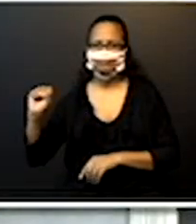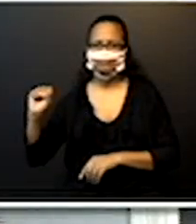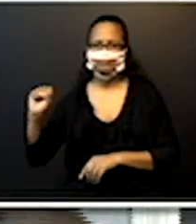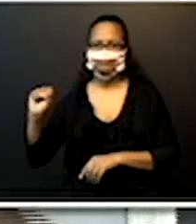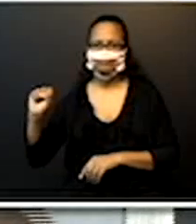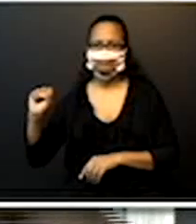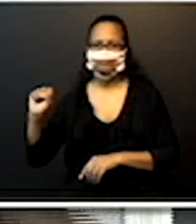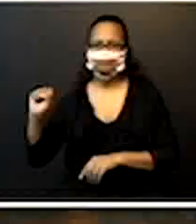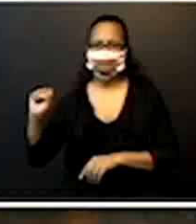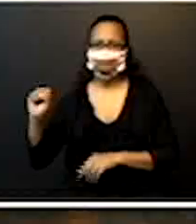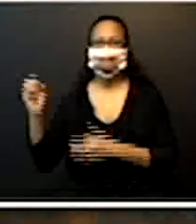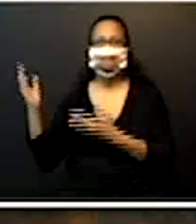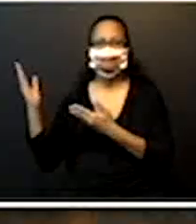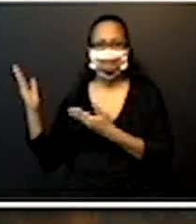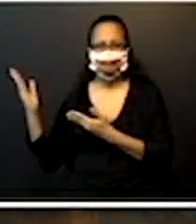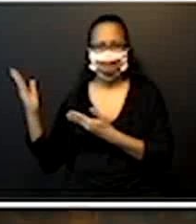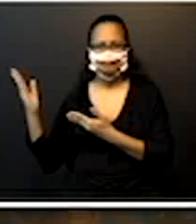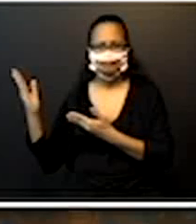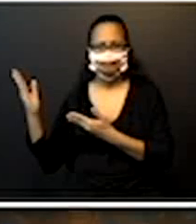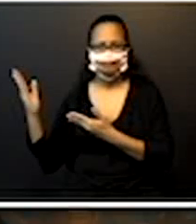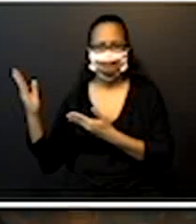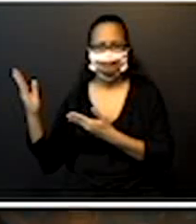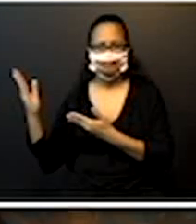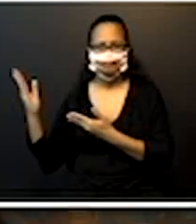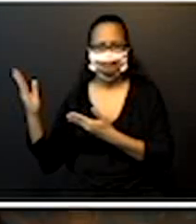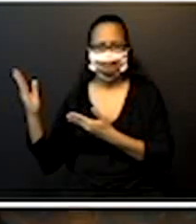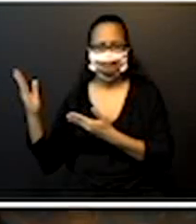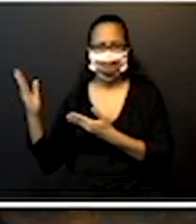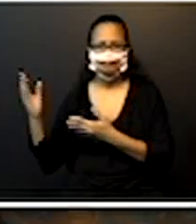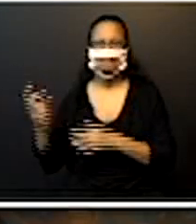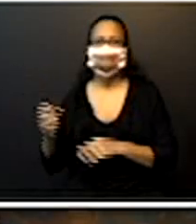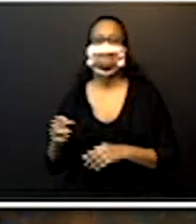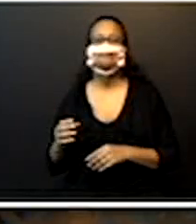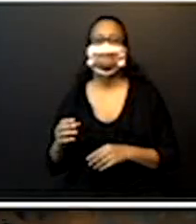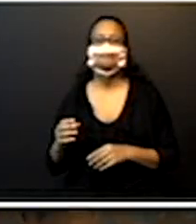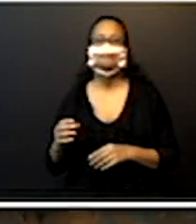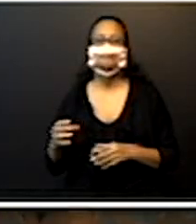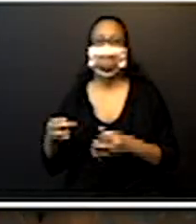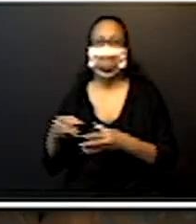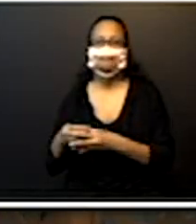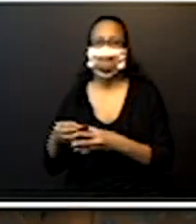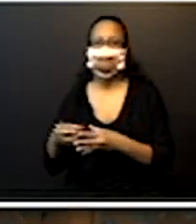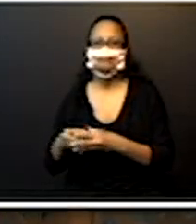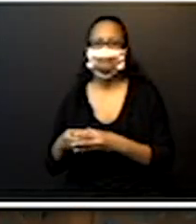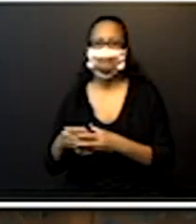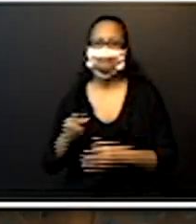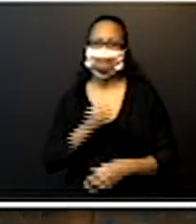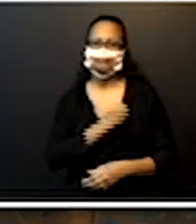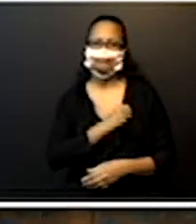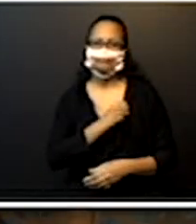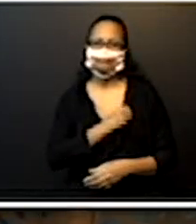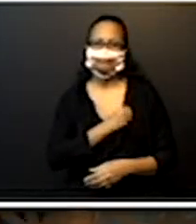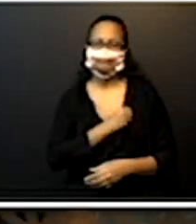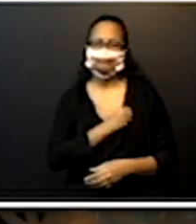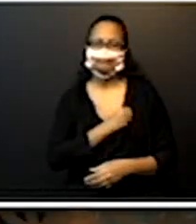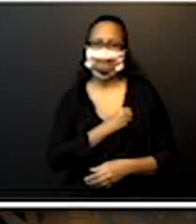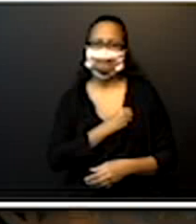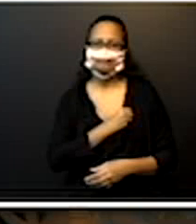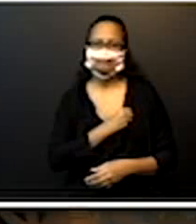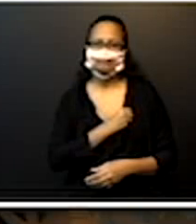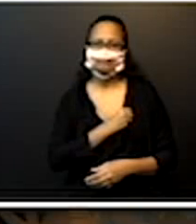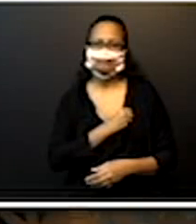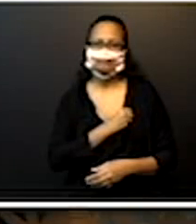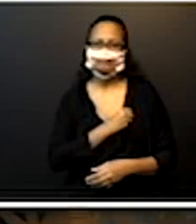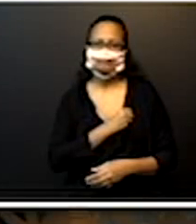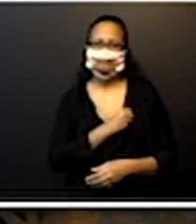Olha lá, eu formei, eu compus o número que estava decomposto. Certo? Ali embaixo, nessa